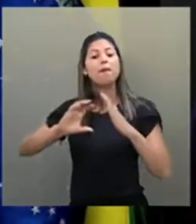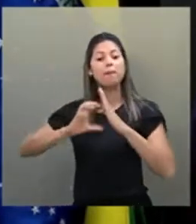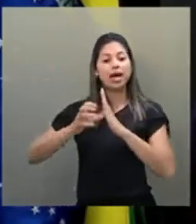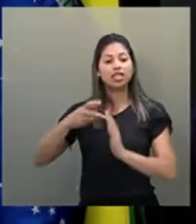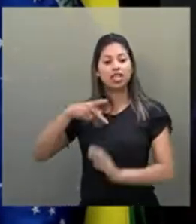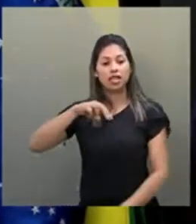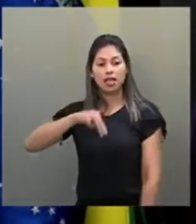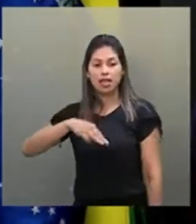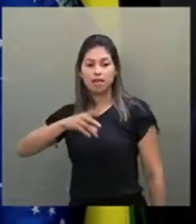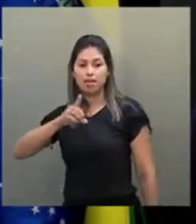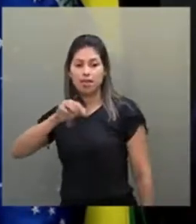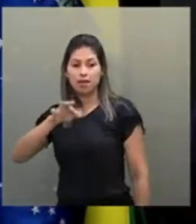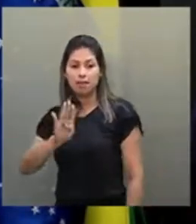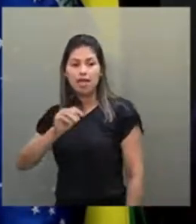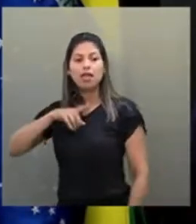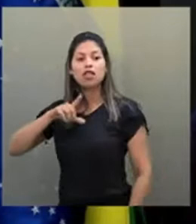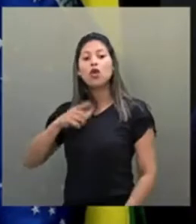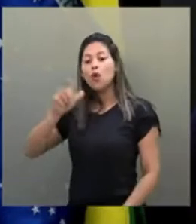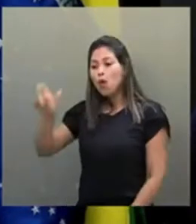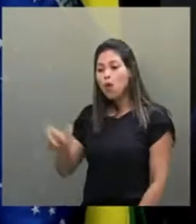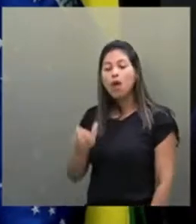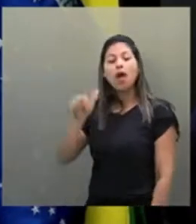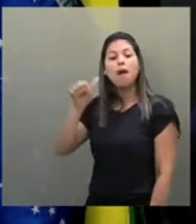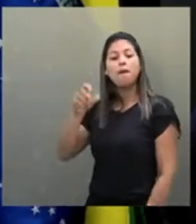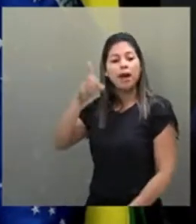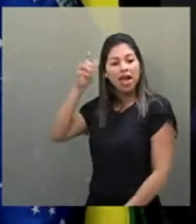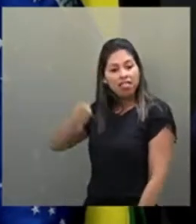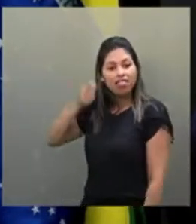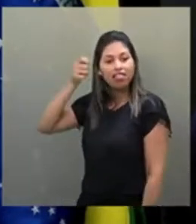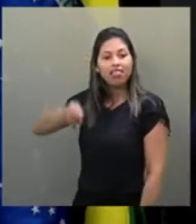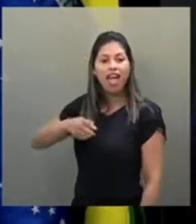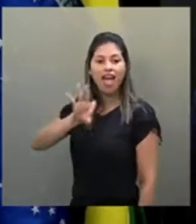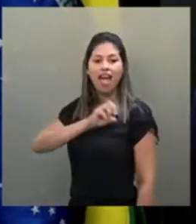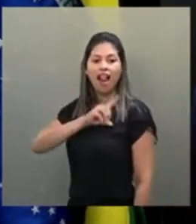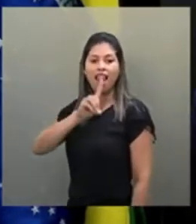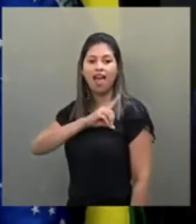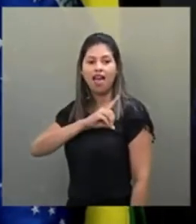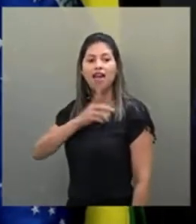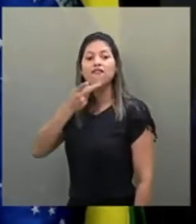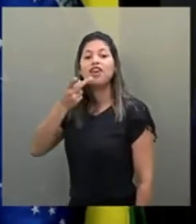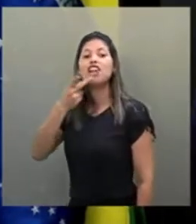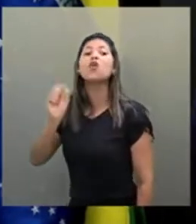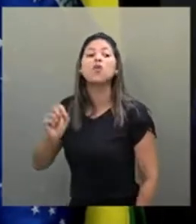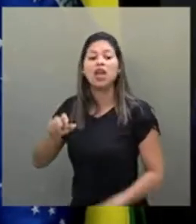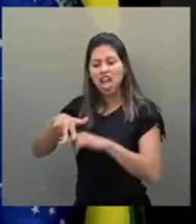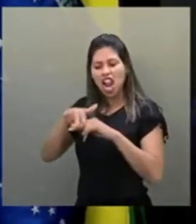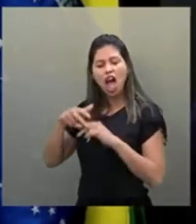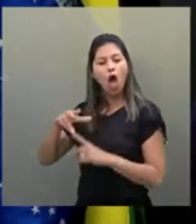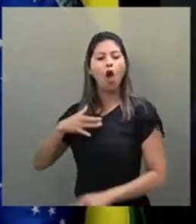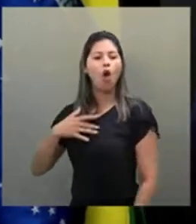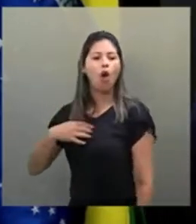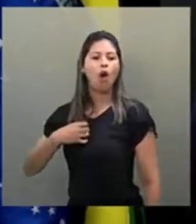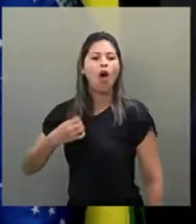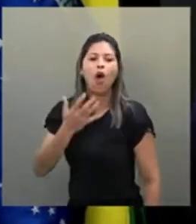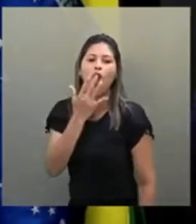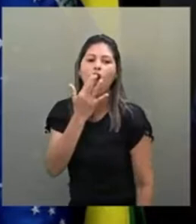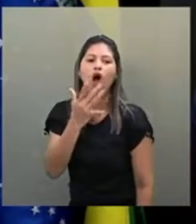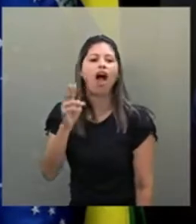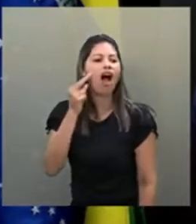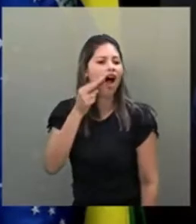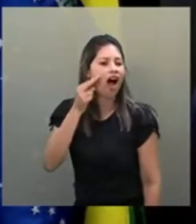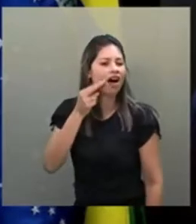uma mulher, uma delegada, pediu a palavra e disse assim, e eu vim com essa cor por isso. Sabe por que rosa é a cor da mulher?